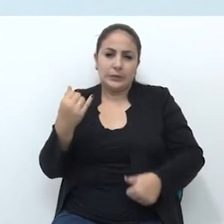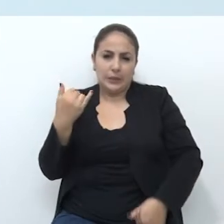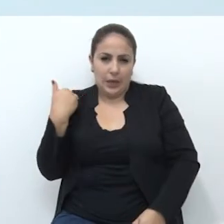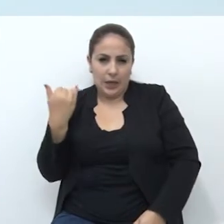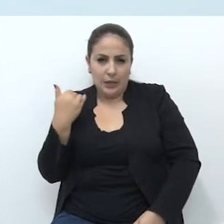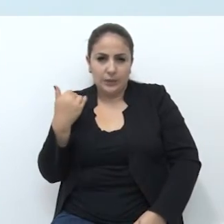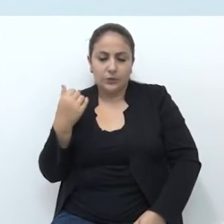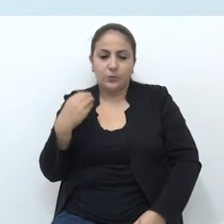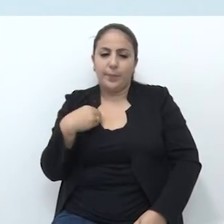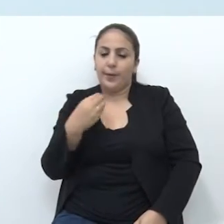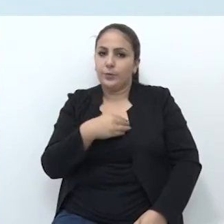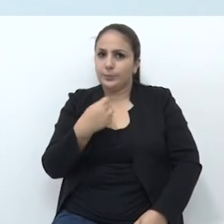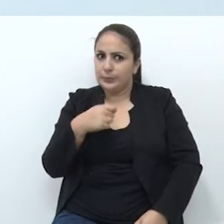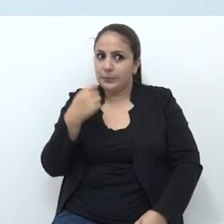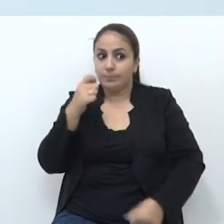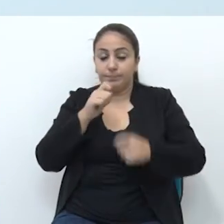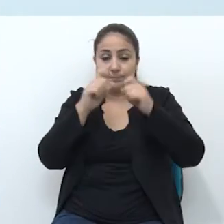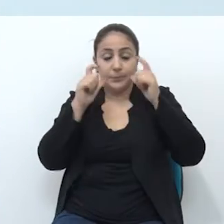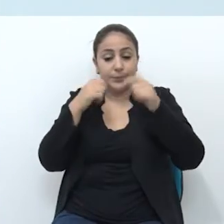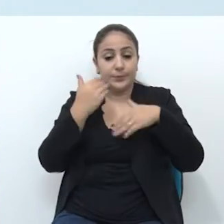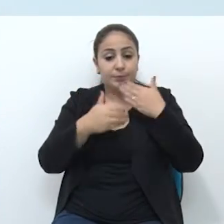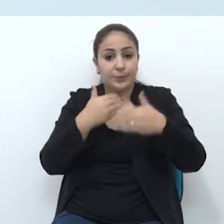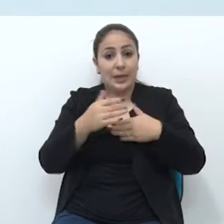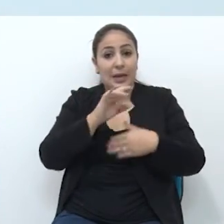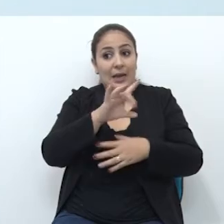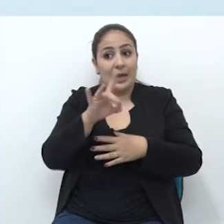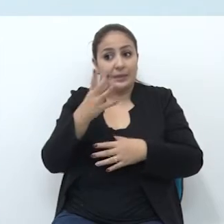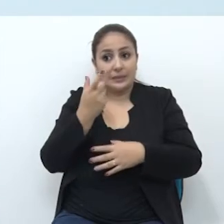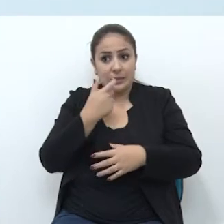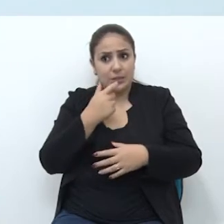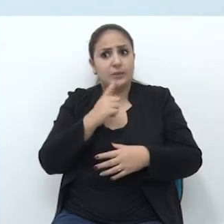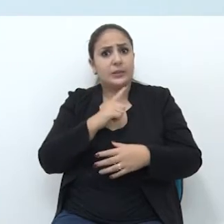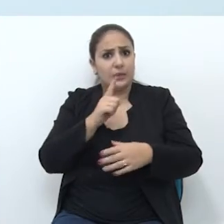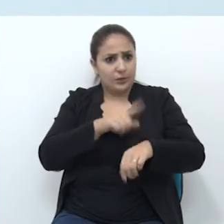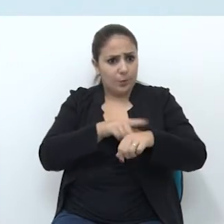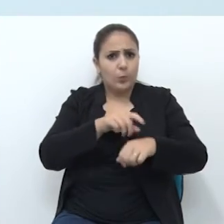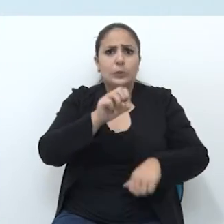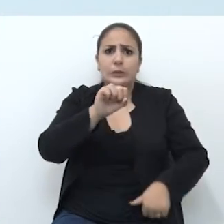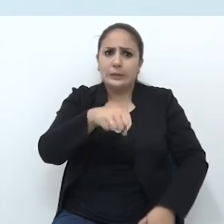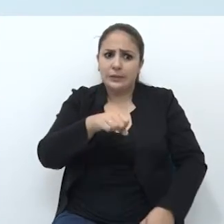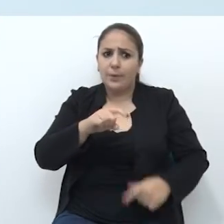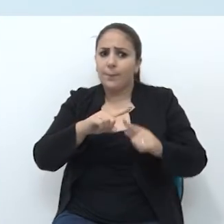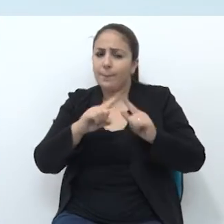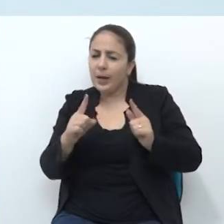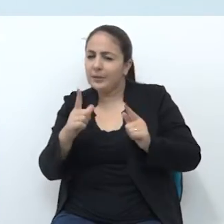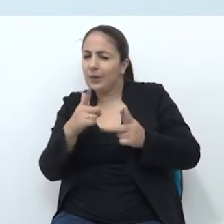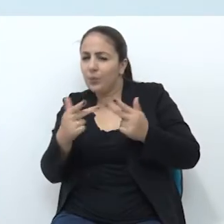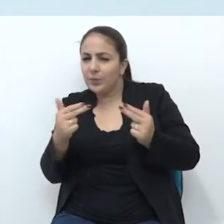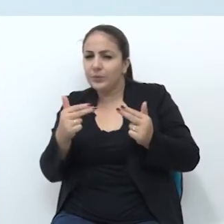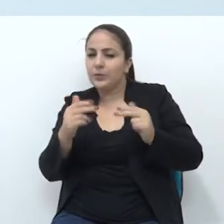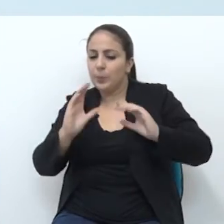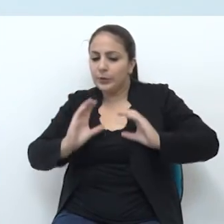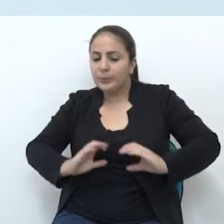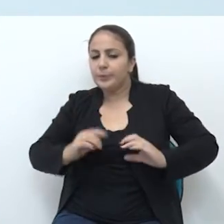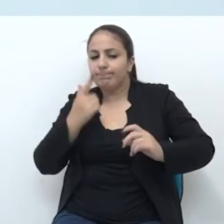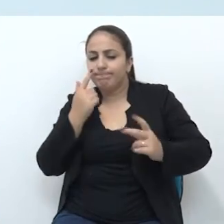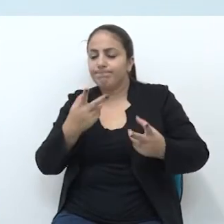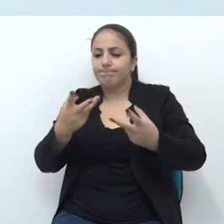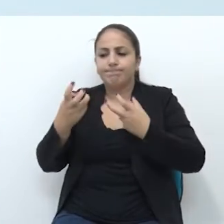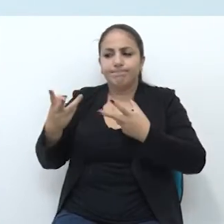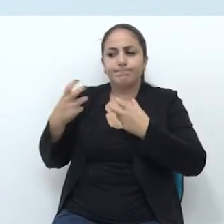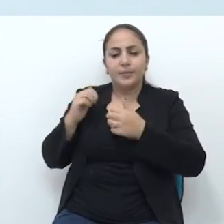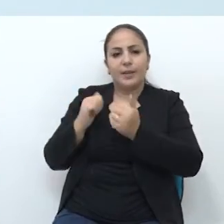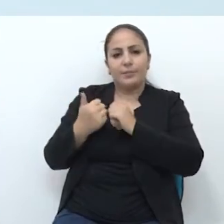pediatras têm que estar bem atentos a esse desenvolvimento. Cada criança tem seu tempo, sim, mas tem alguns parâmetros ali, alguns comportamentos